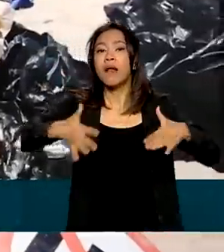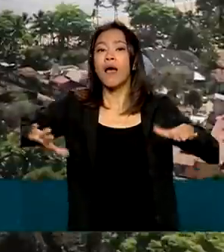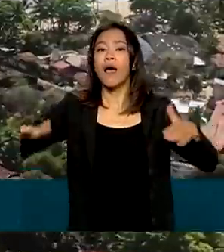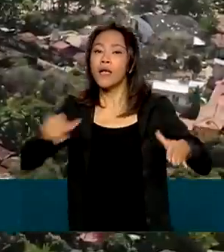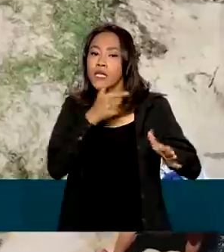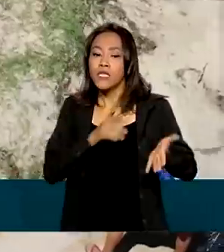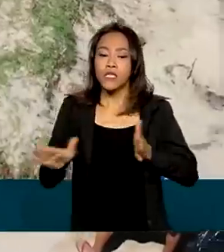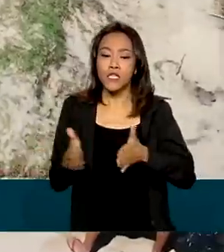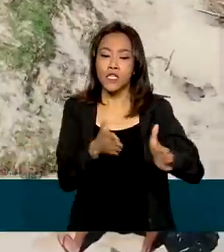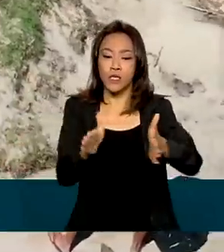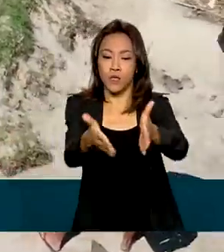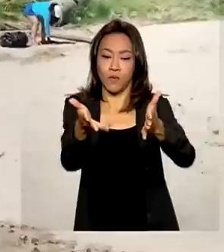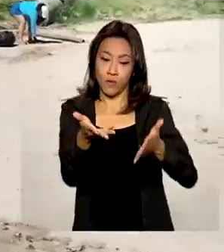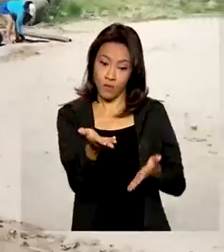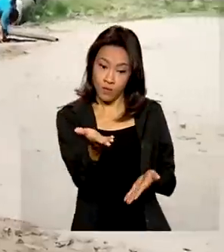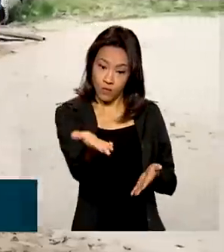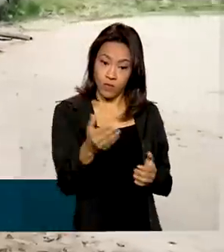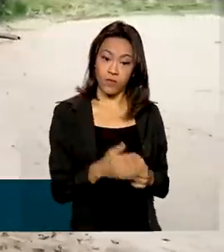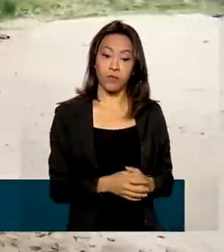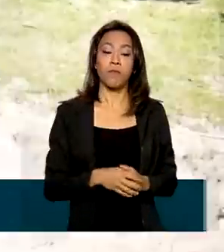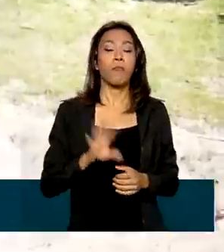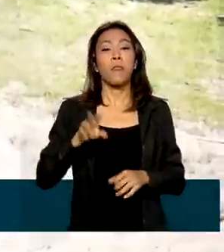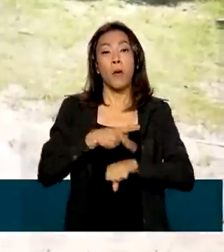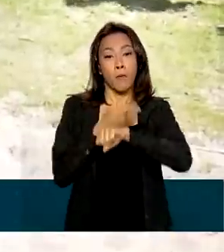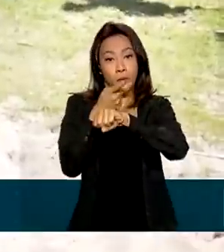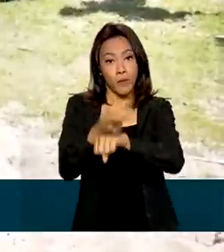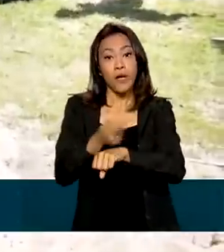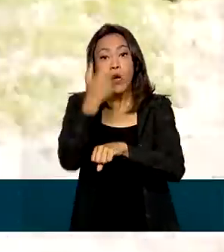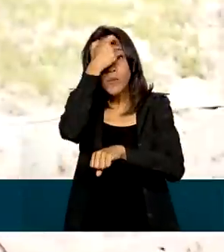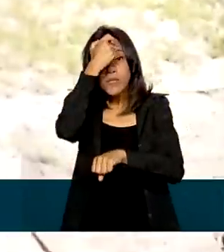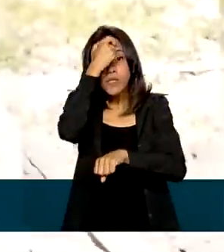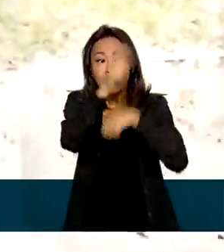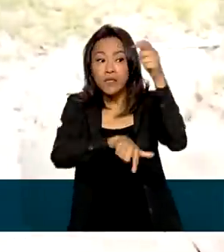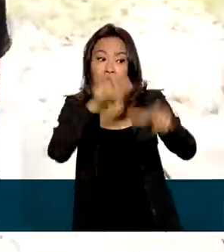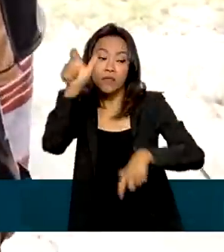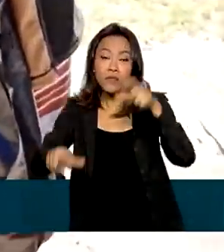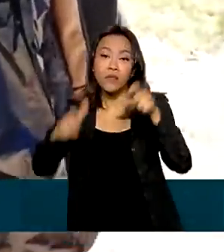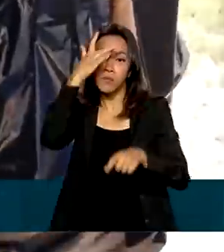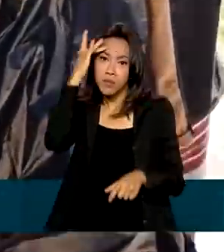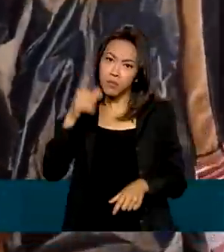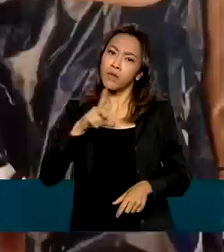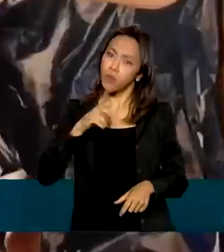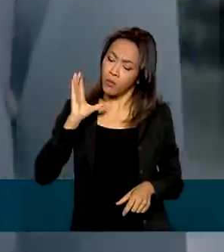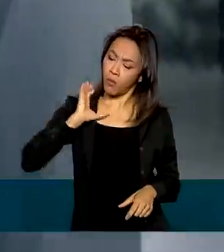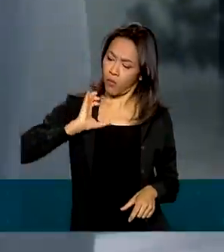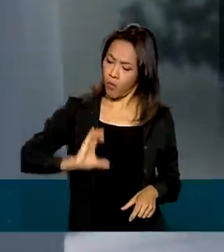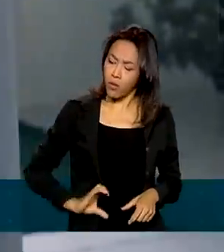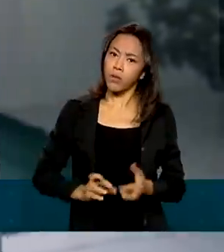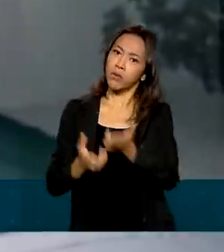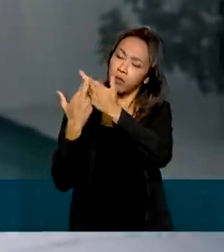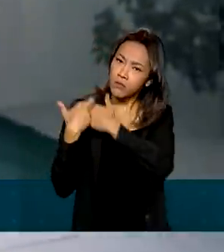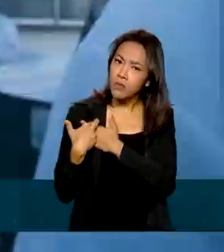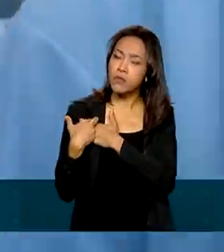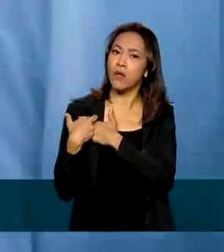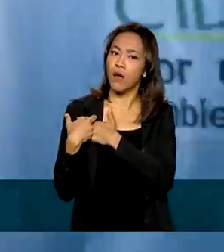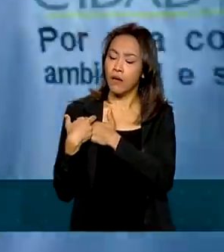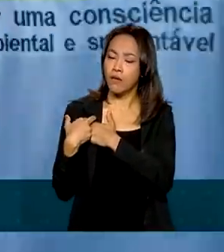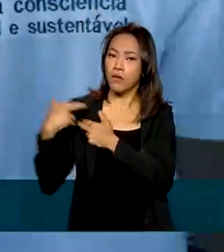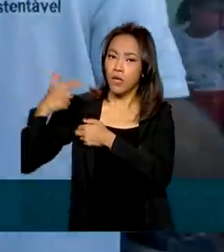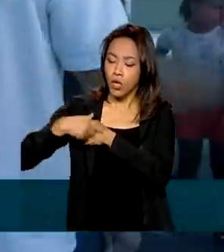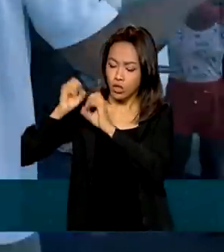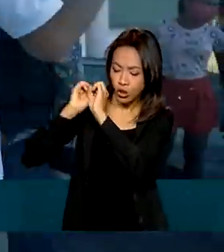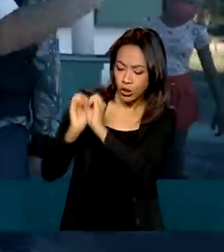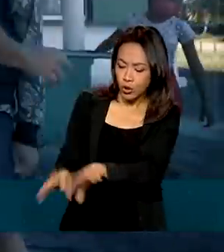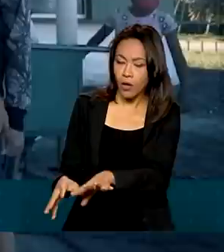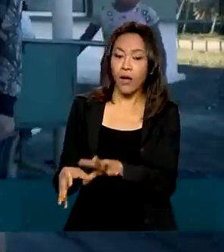rios, lagoas e manguezais. Em busca de conscientizar a população para uma conduta mais responsável no descarte de resíduos e